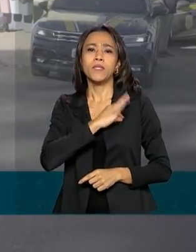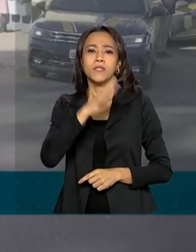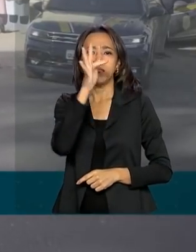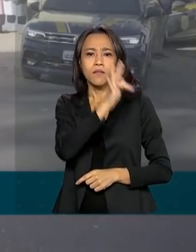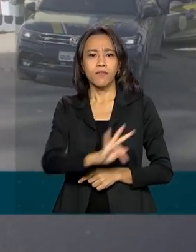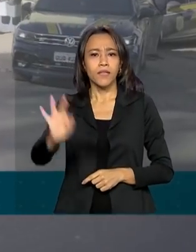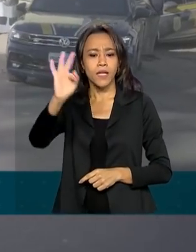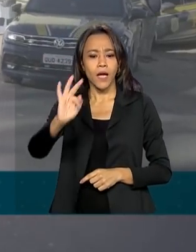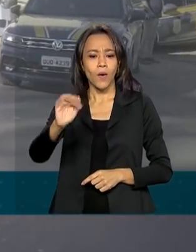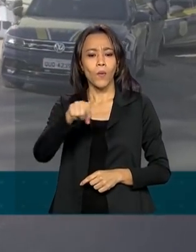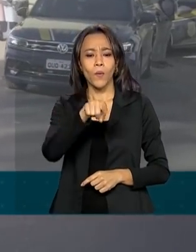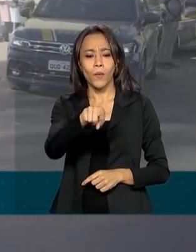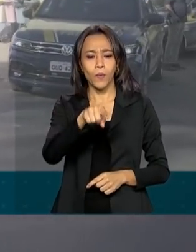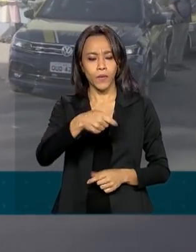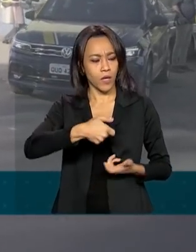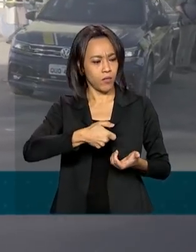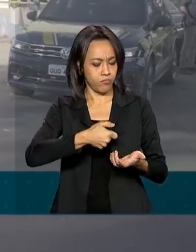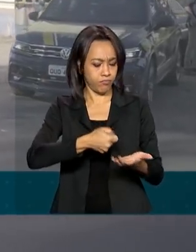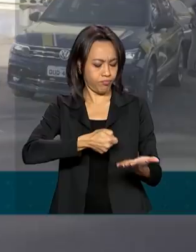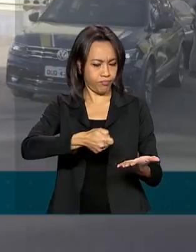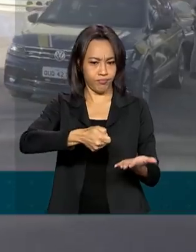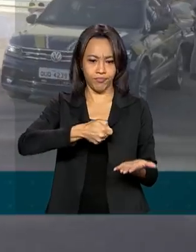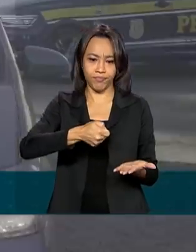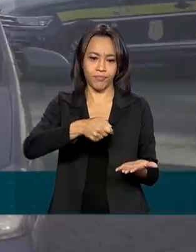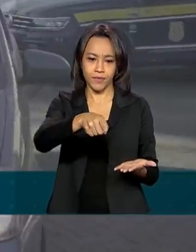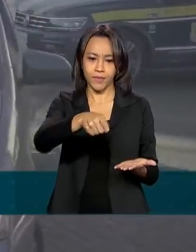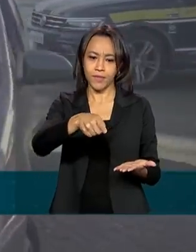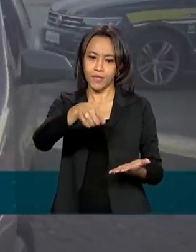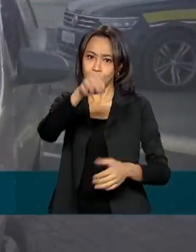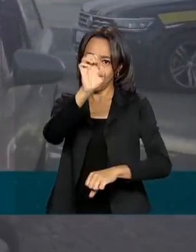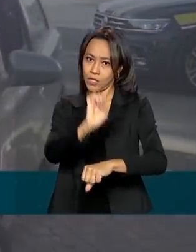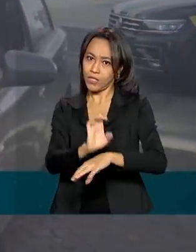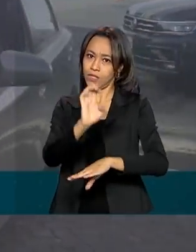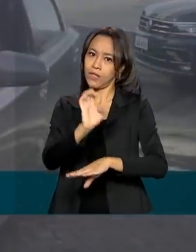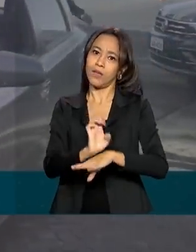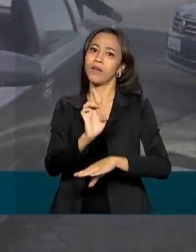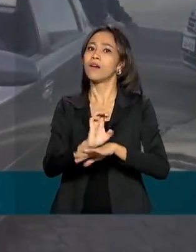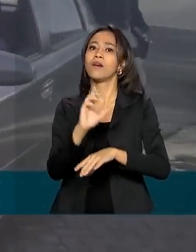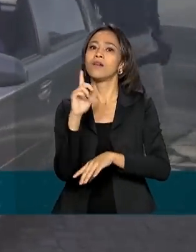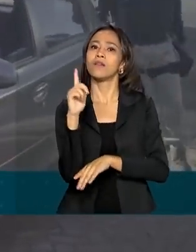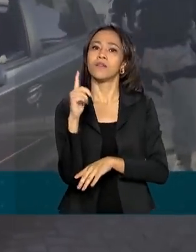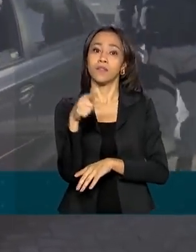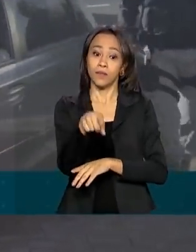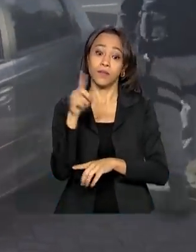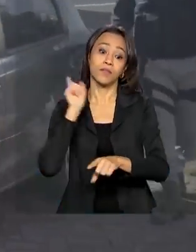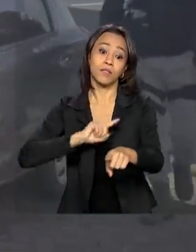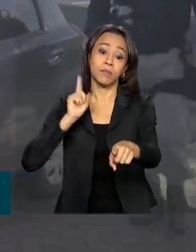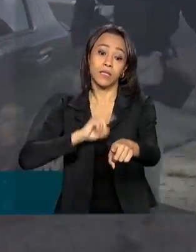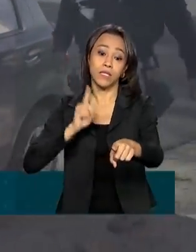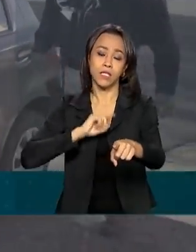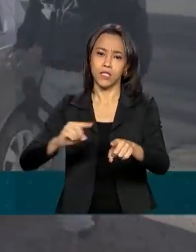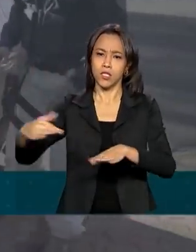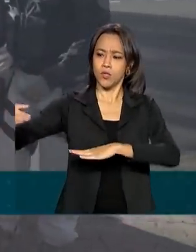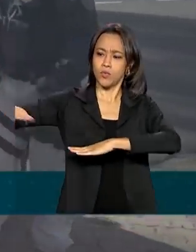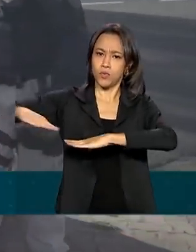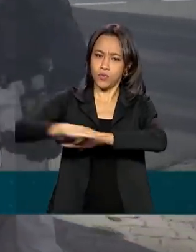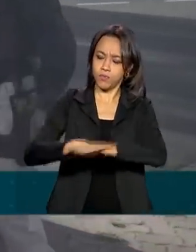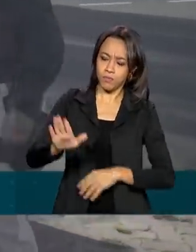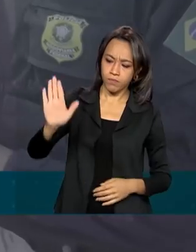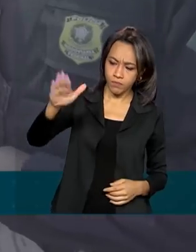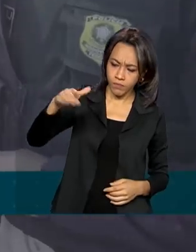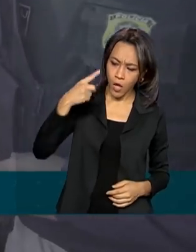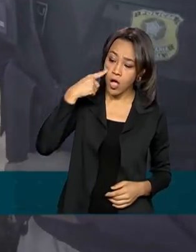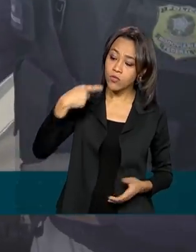-050, altura de Araguari, em Minas Gerais. Durante as abordagens, toda a verificação dos documentos do